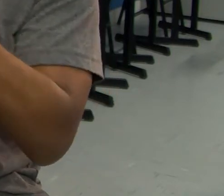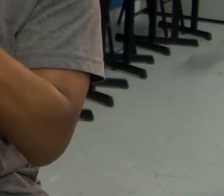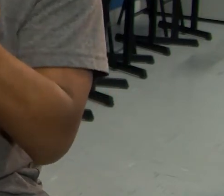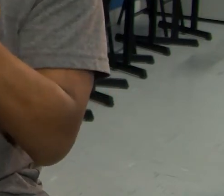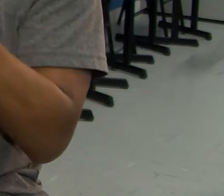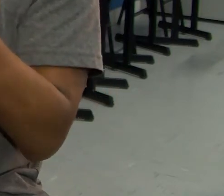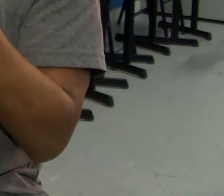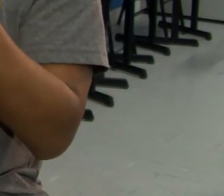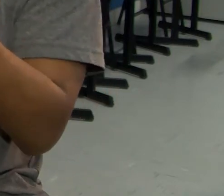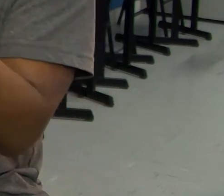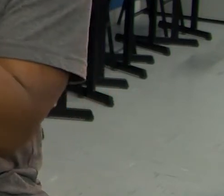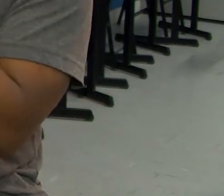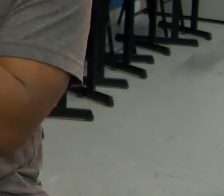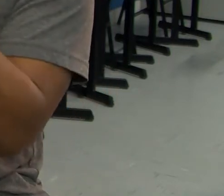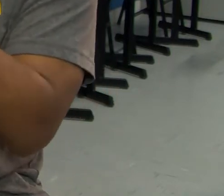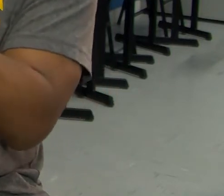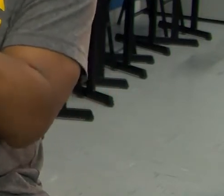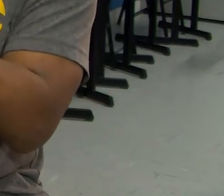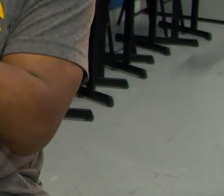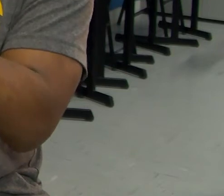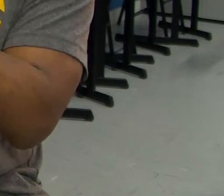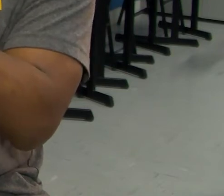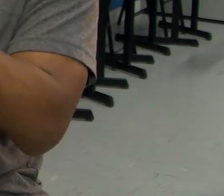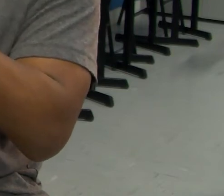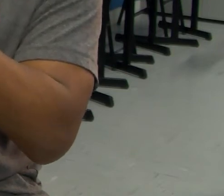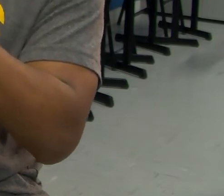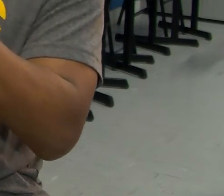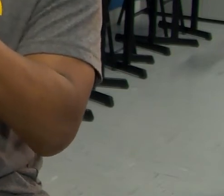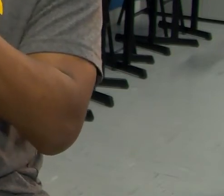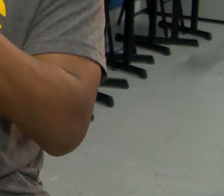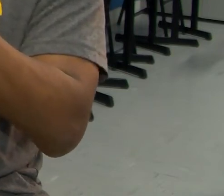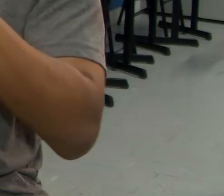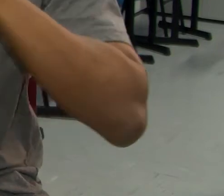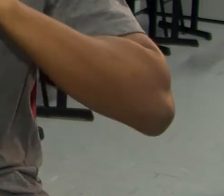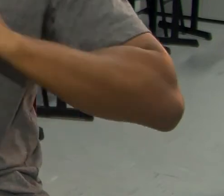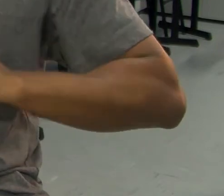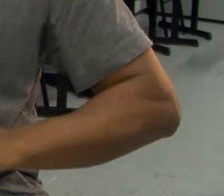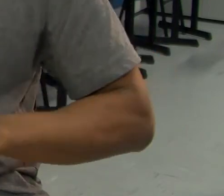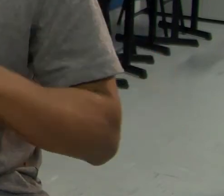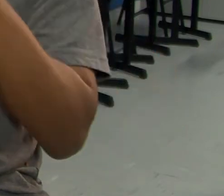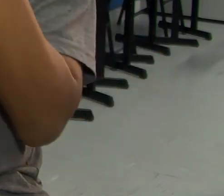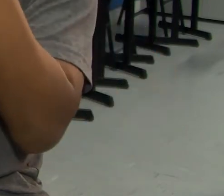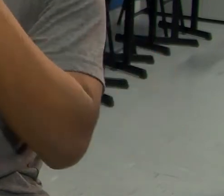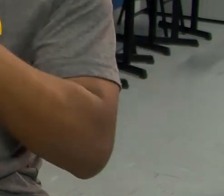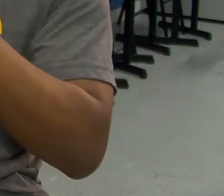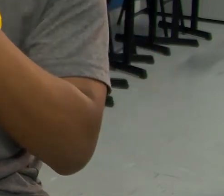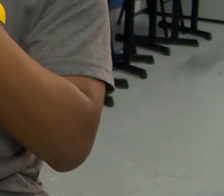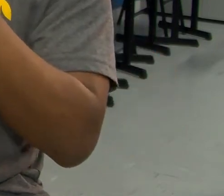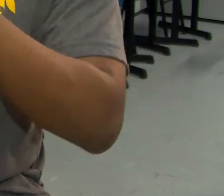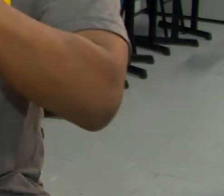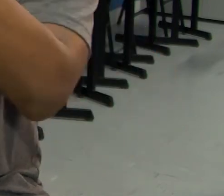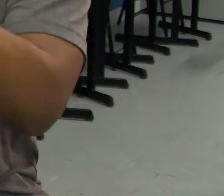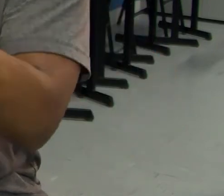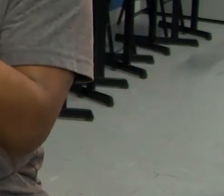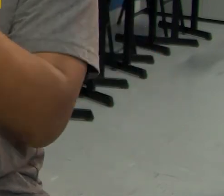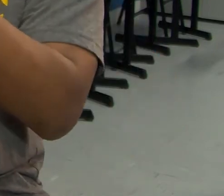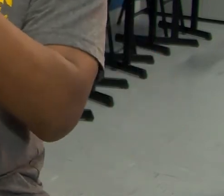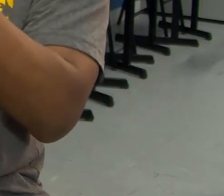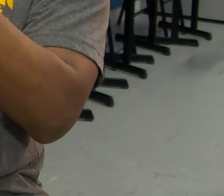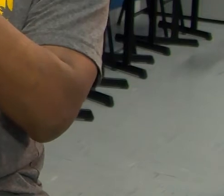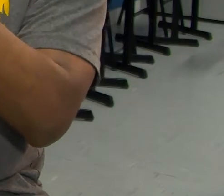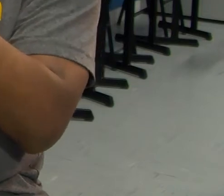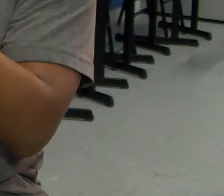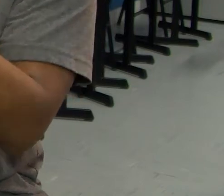eu, Diego, possa mostrar para as pessoas através da Libras onde eu possa ser modelo para as pessoas e